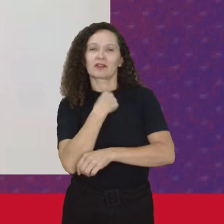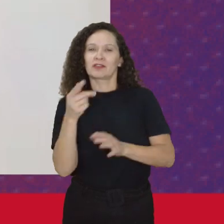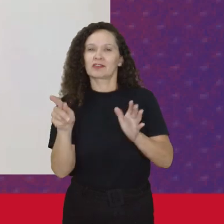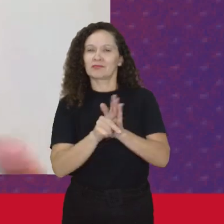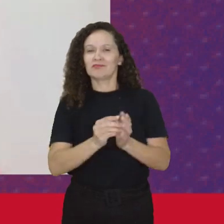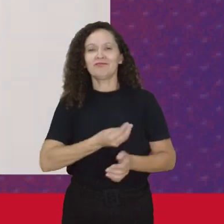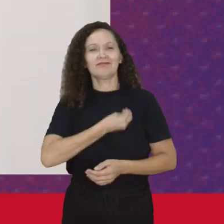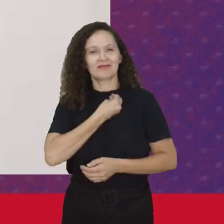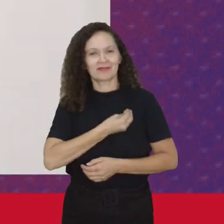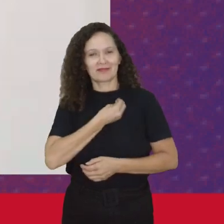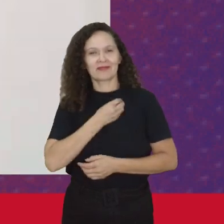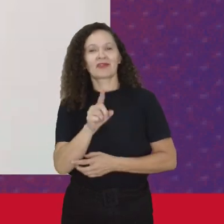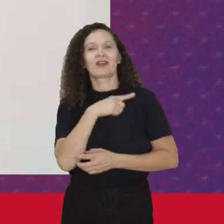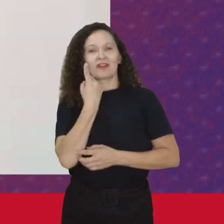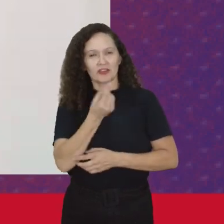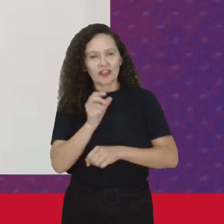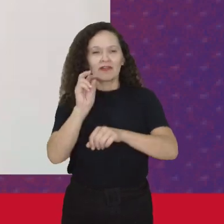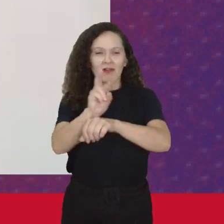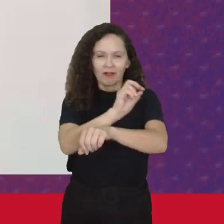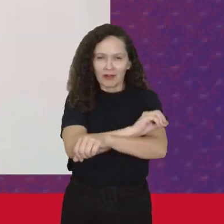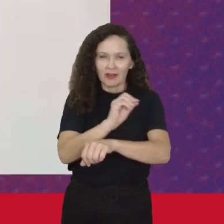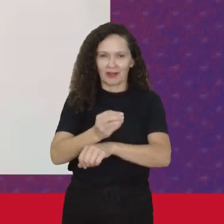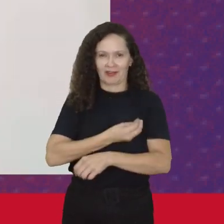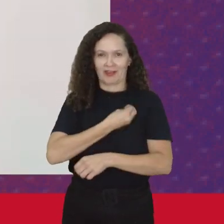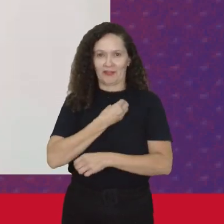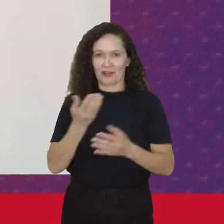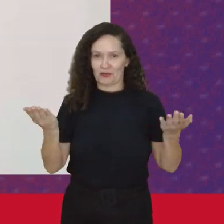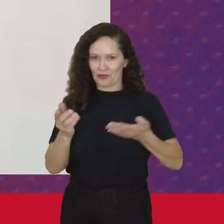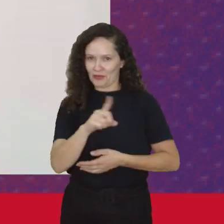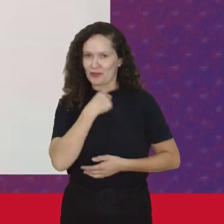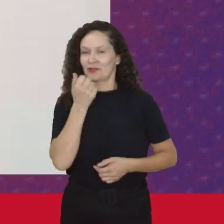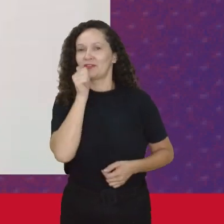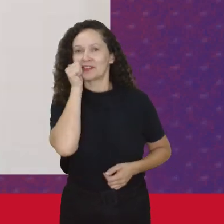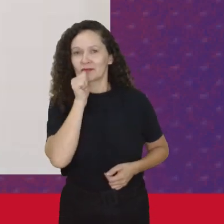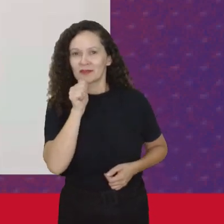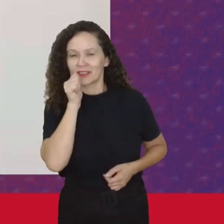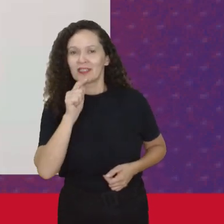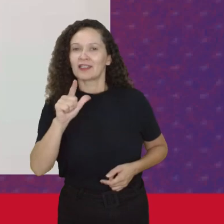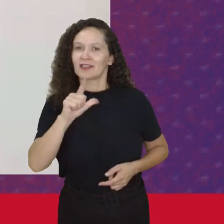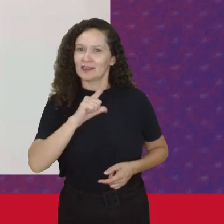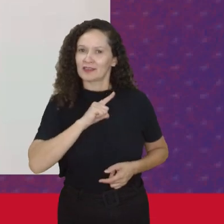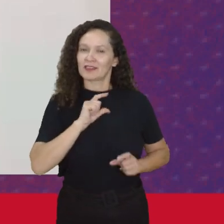Gerindo No meio De tudo isso Então Hoje nós Mulheres Temos